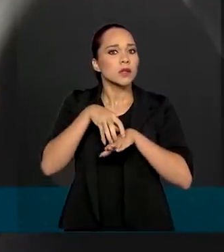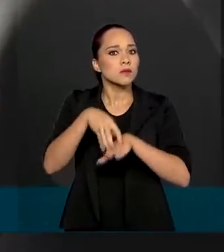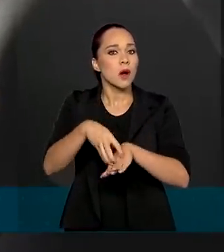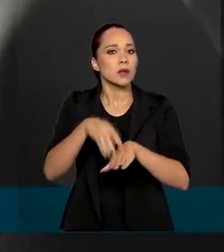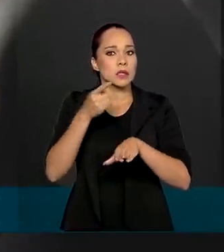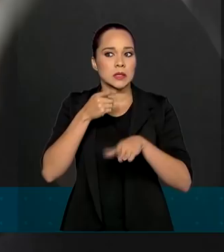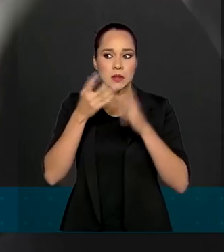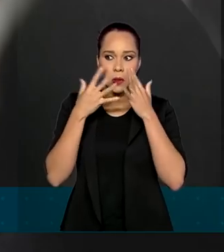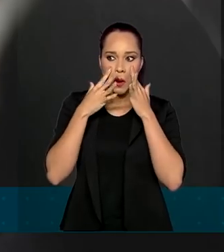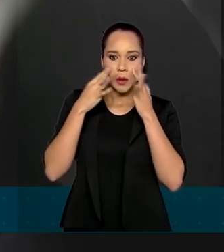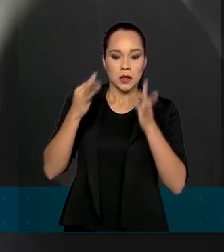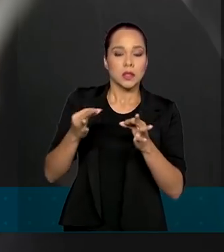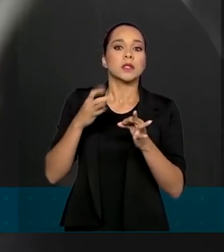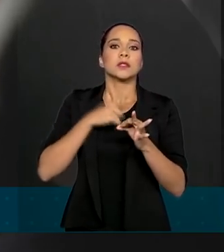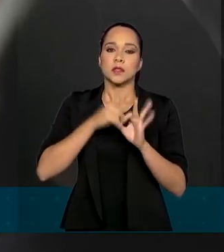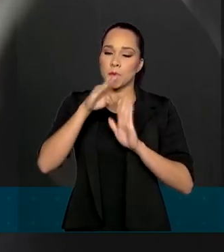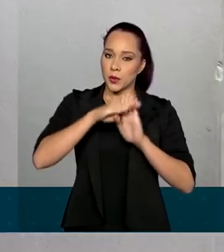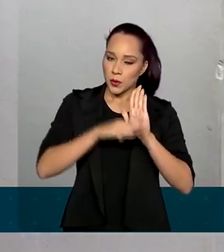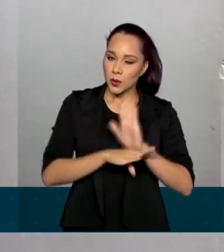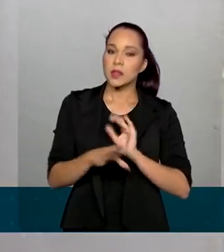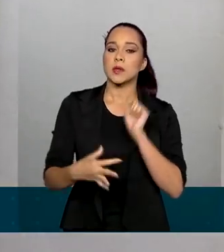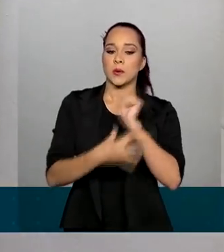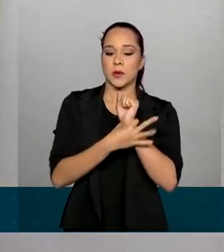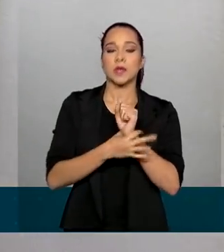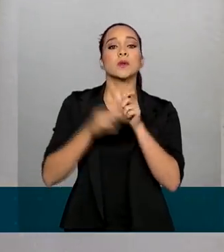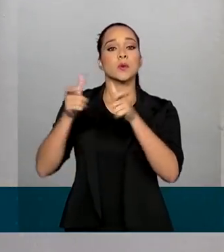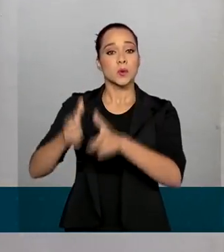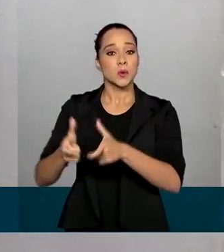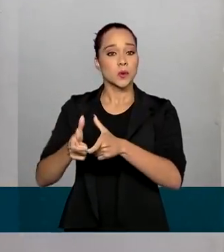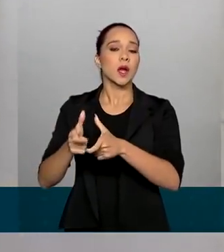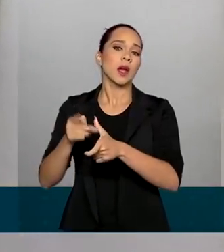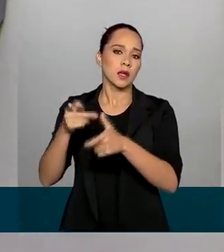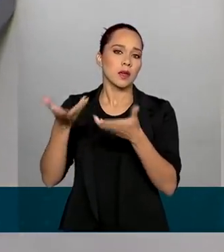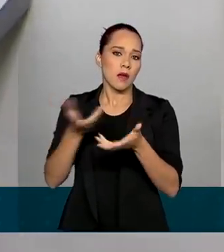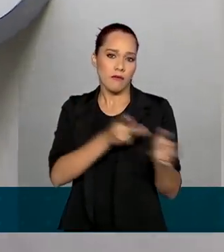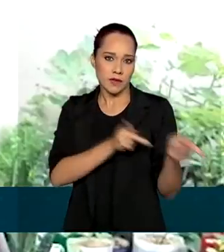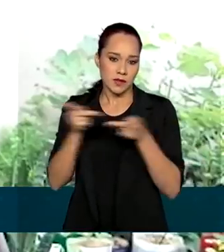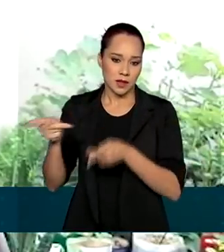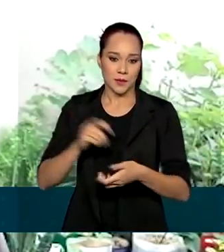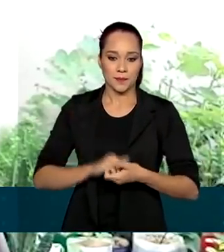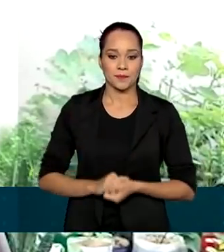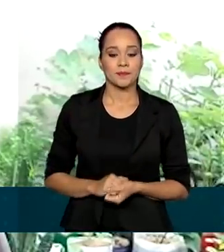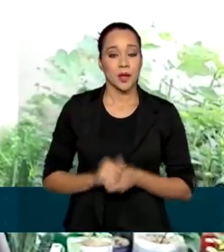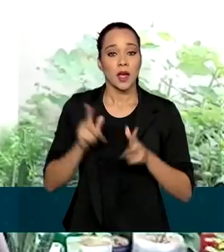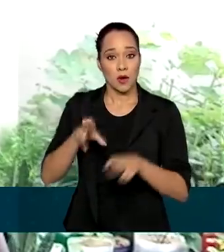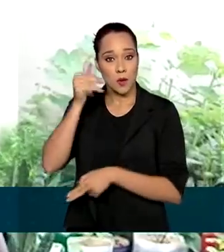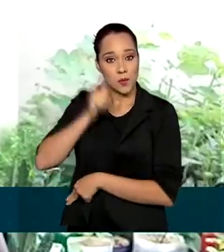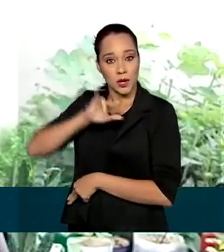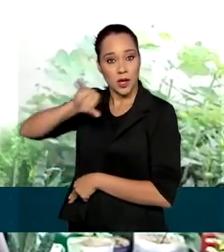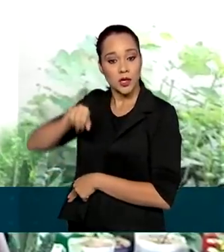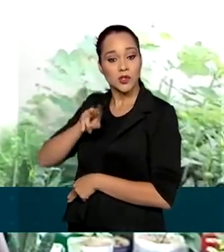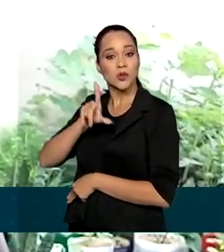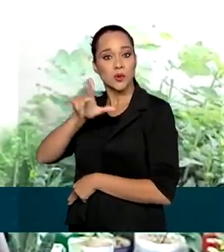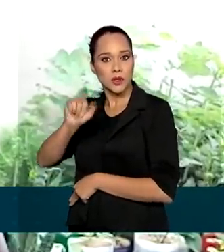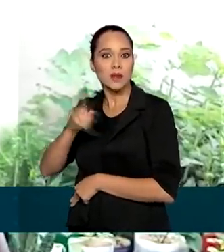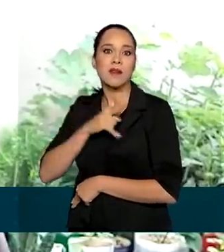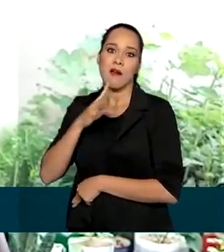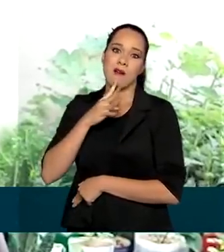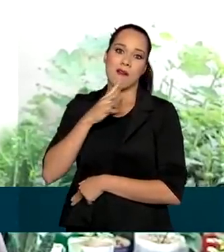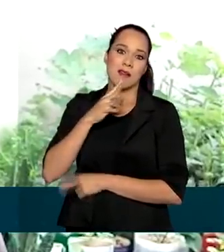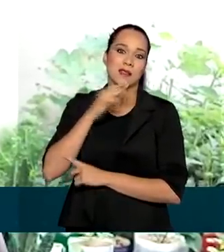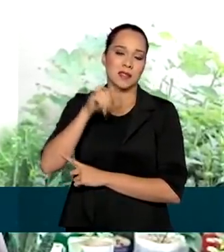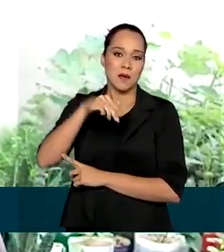estão de olho em protocolos de segurança nos locais onde pretendem visitar. É o caso da Júlia, que quer conhecer